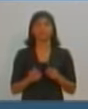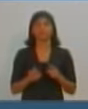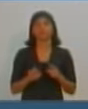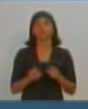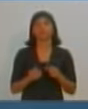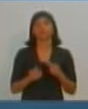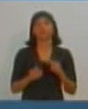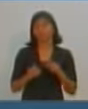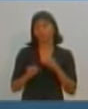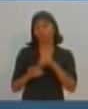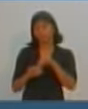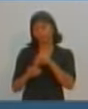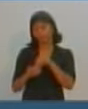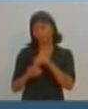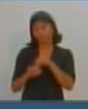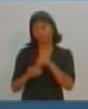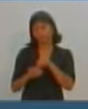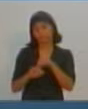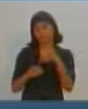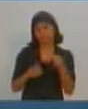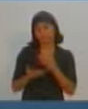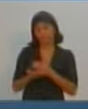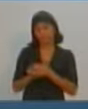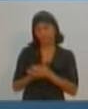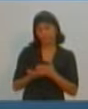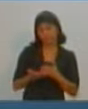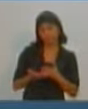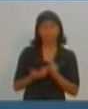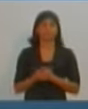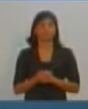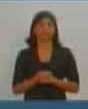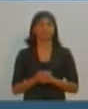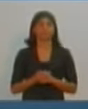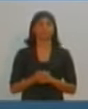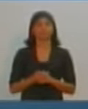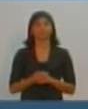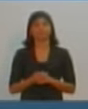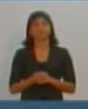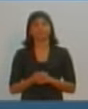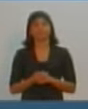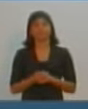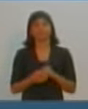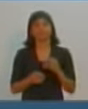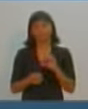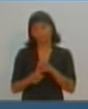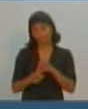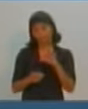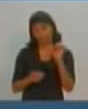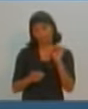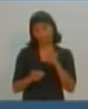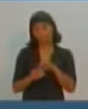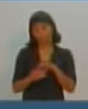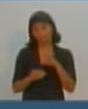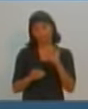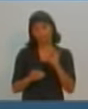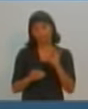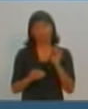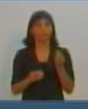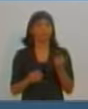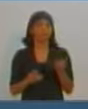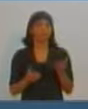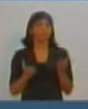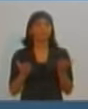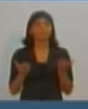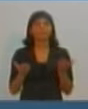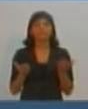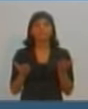vamos sortear para ver quem é que reinicia, então, essa rodada de confronto direto. Vamos